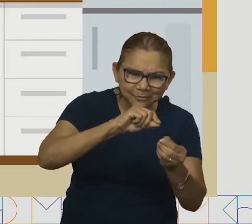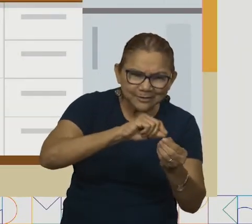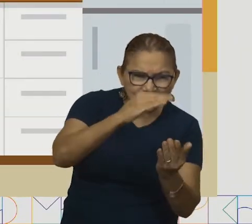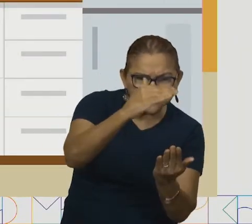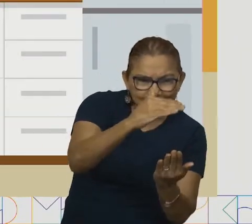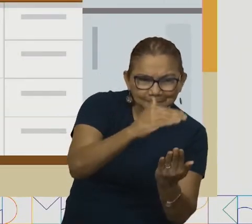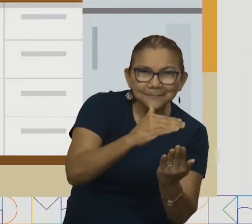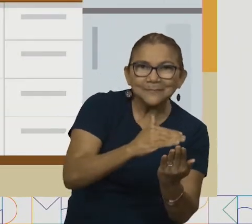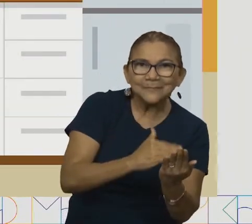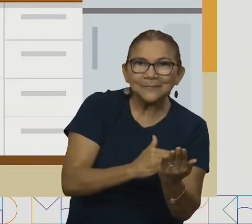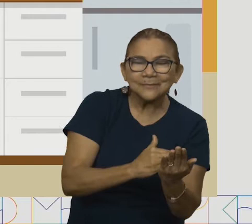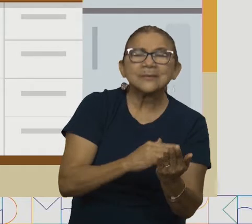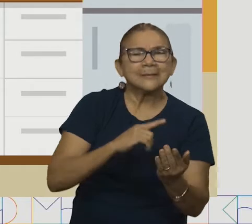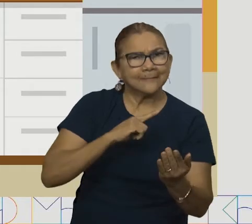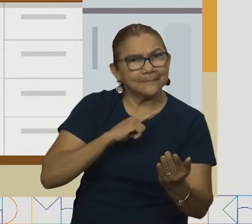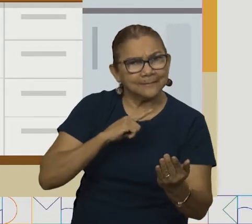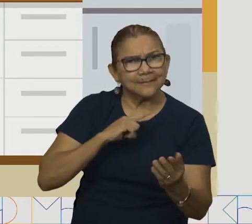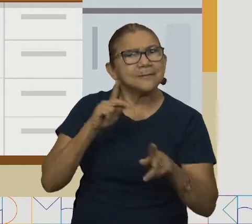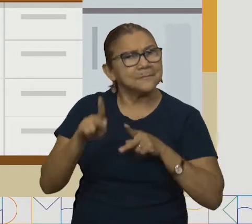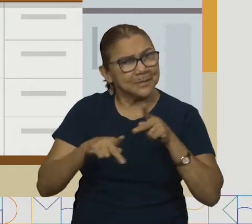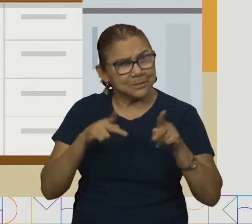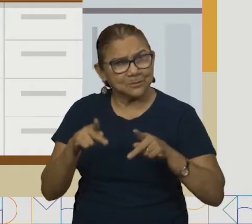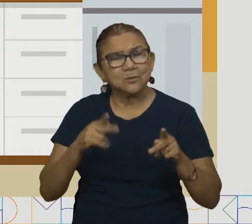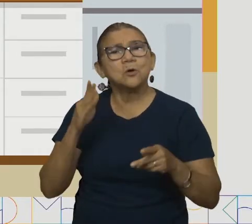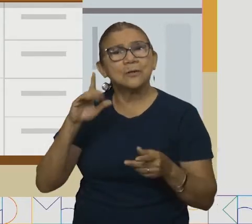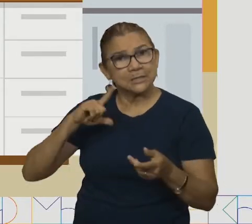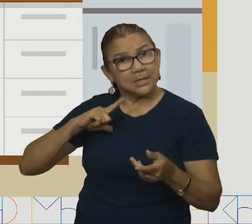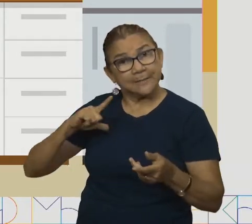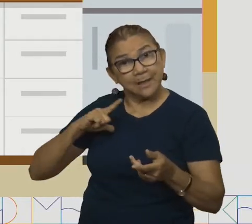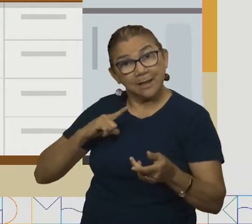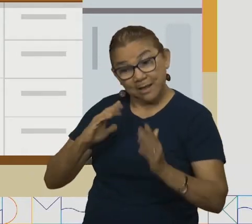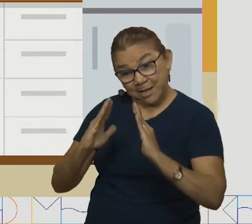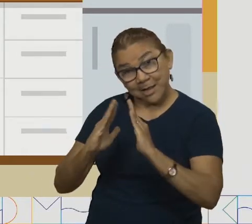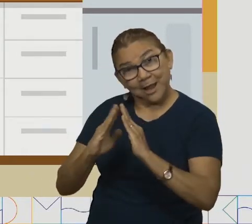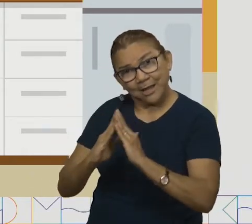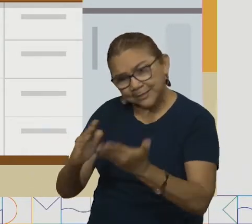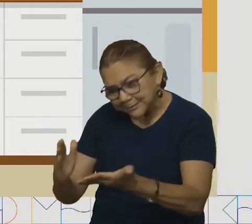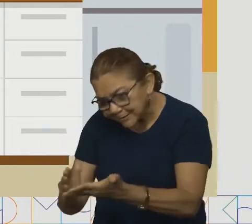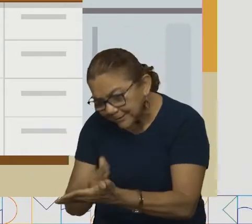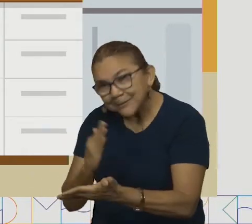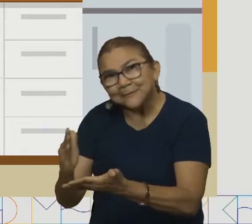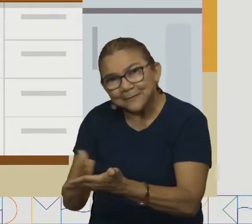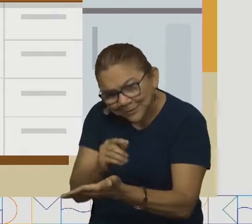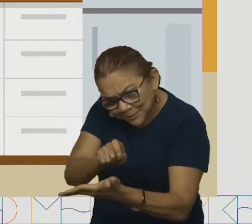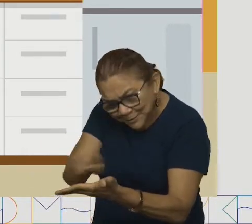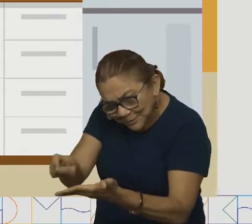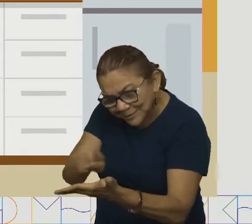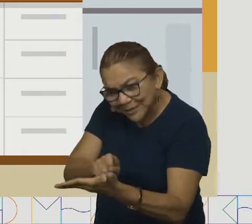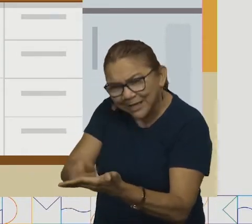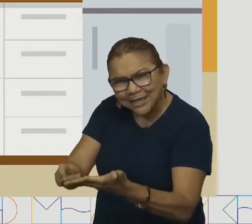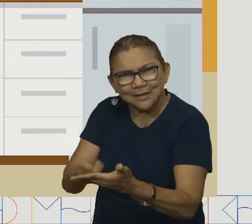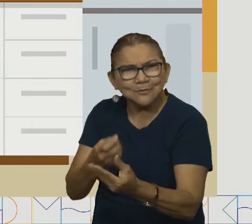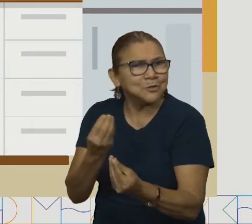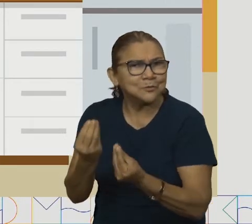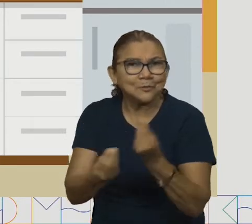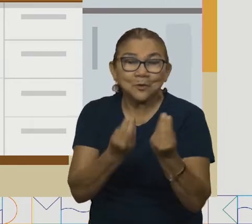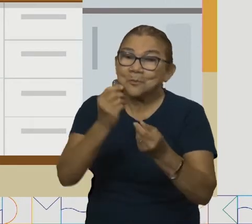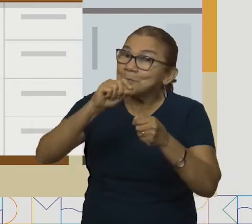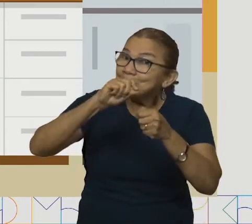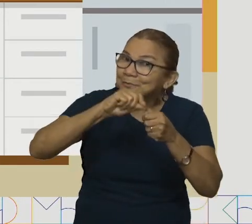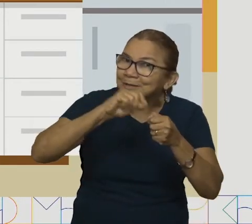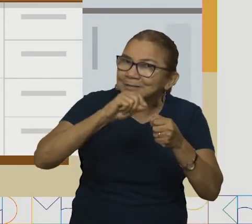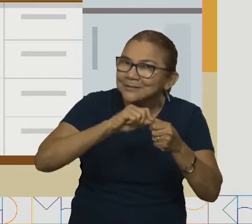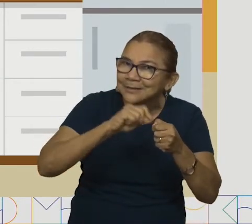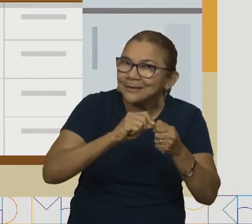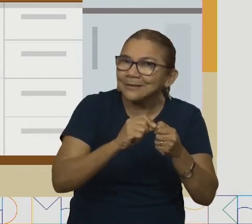que têm a tradição de ter um caderninho de receitas? Que é um meio de registro serve para passar uma